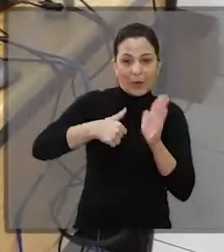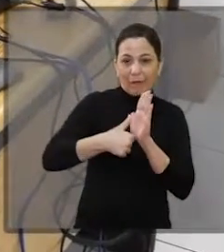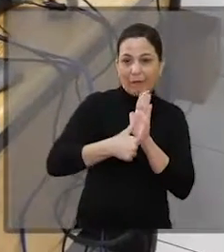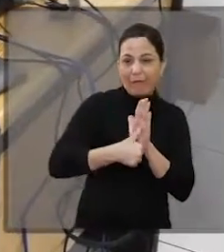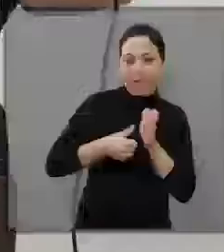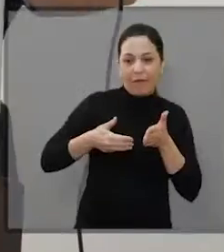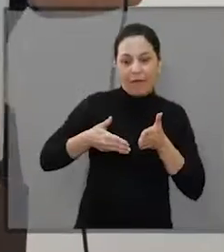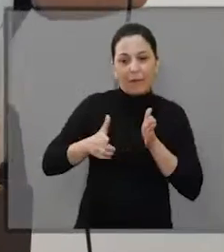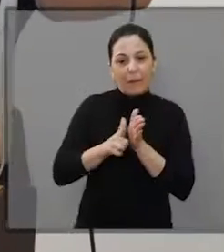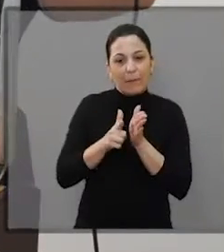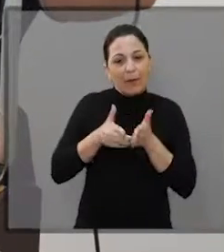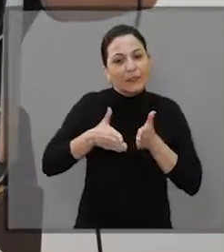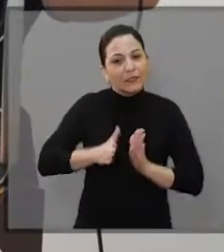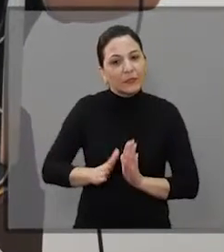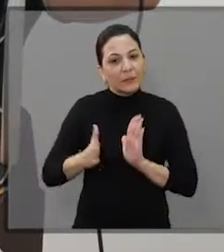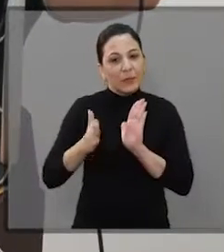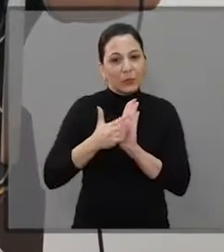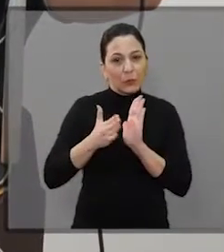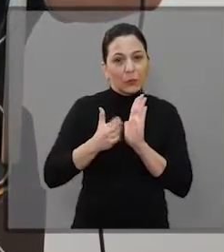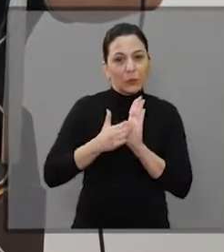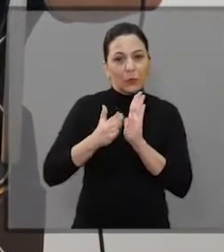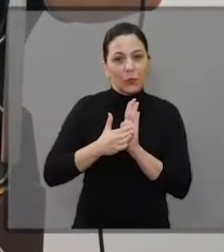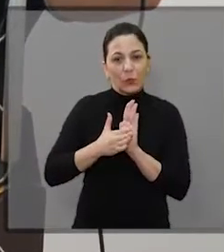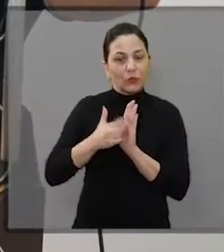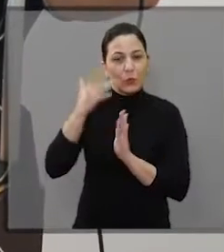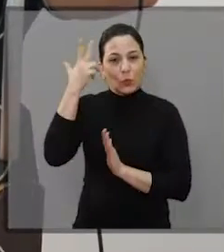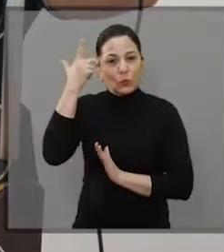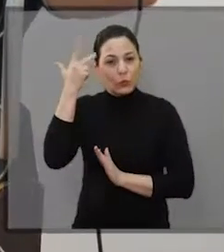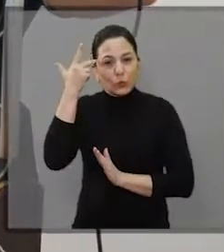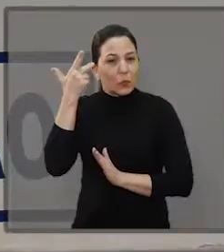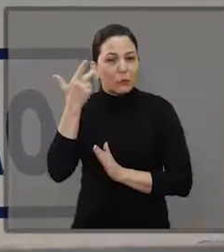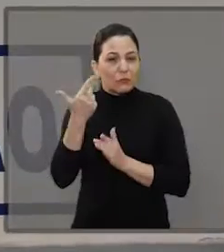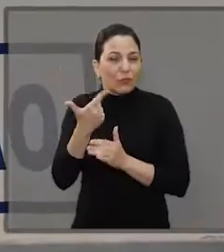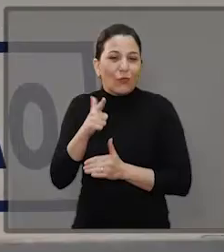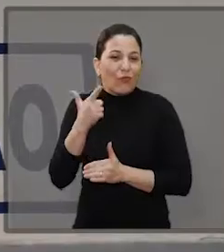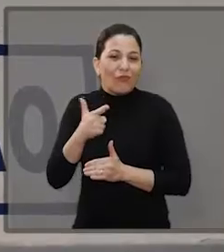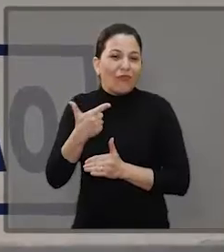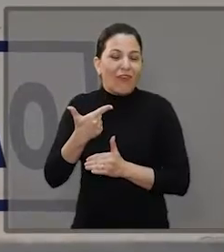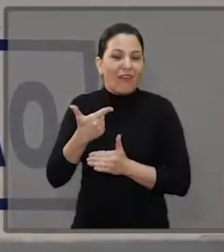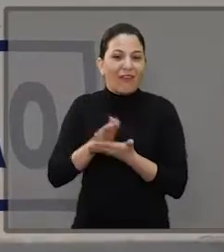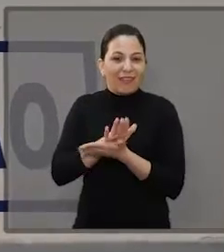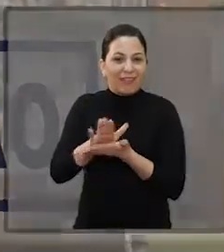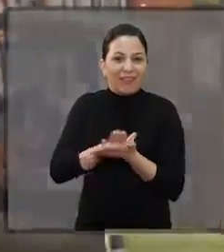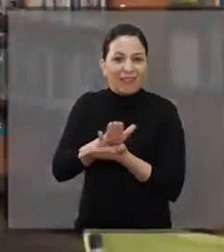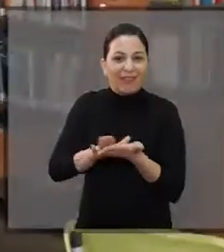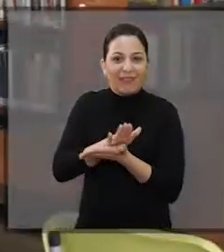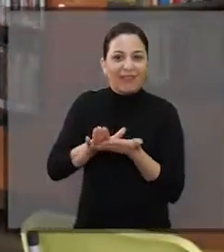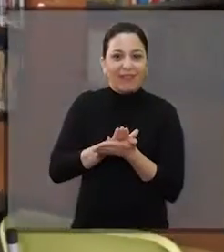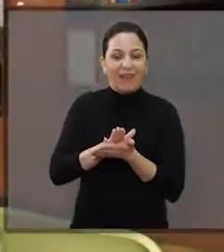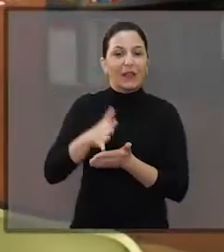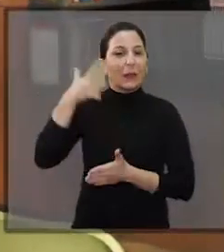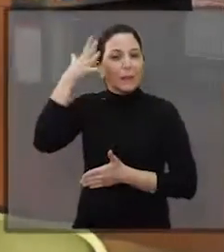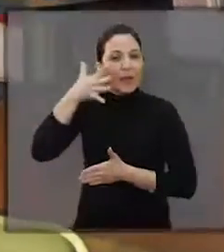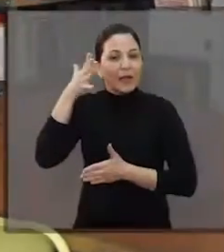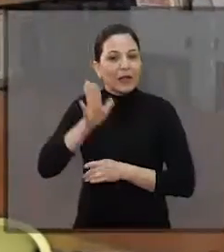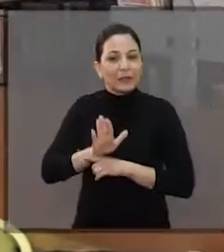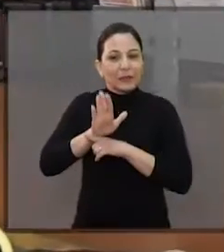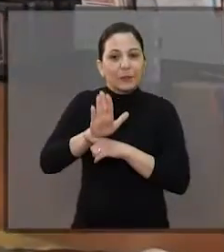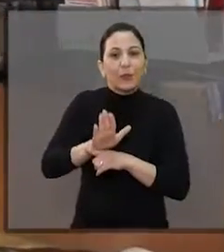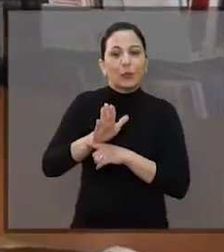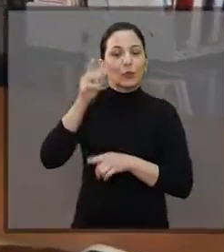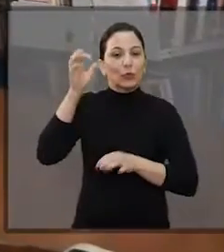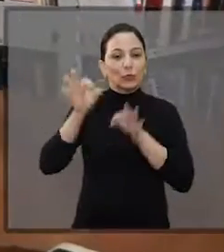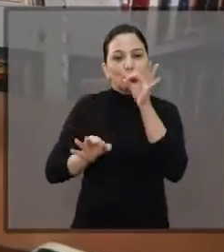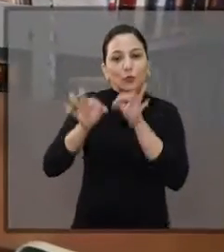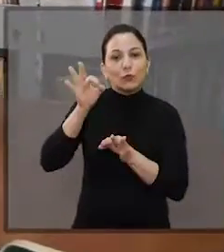ordem, certidão de nascimento, muitas vezes eles não sabem, nunca tiveram. Os cursos, as palestras, assistência